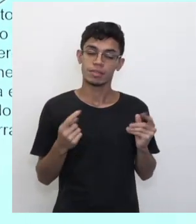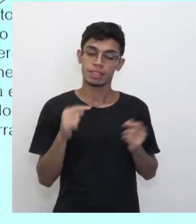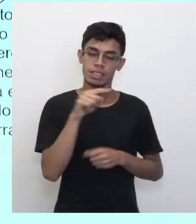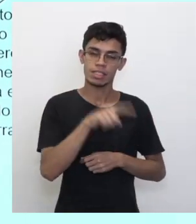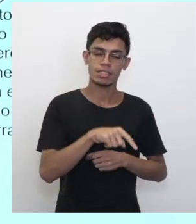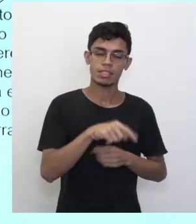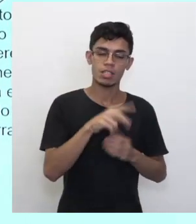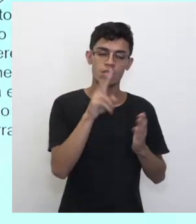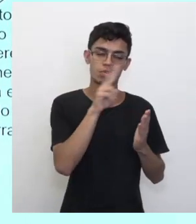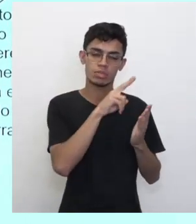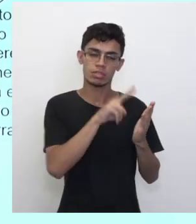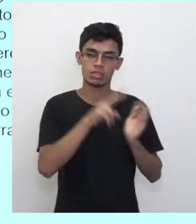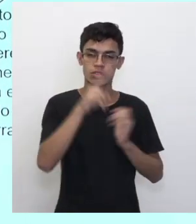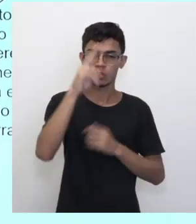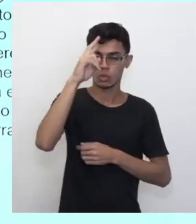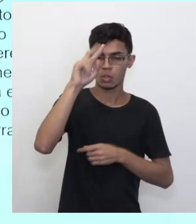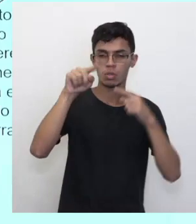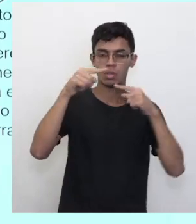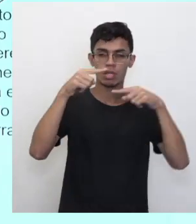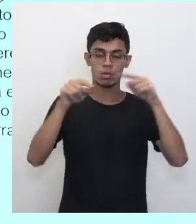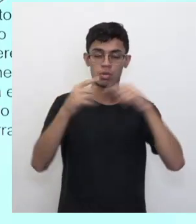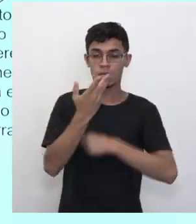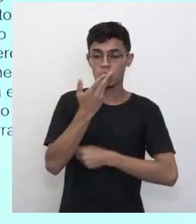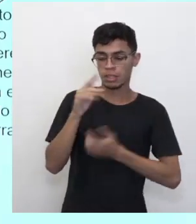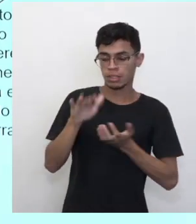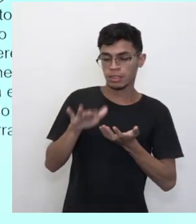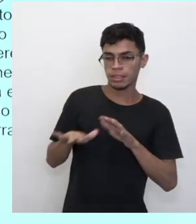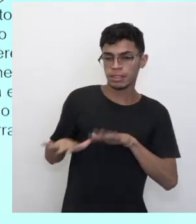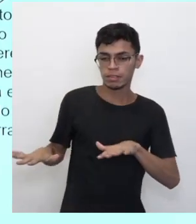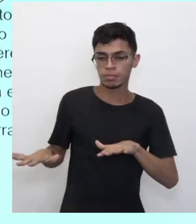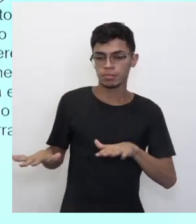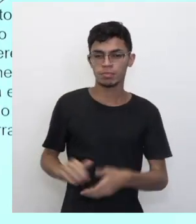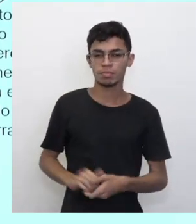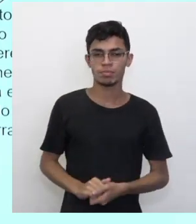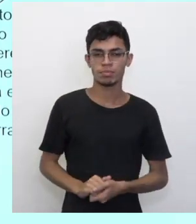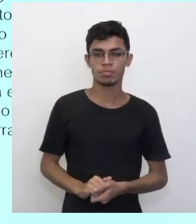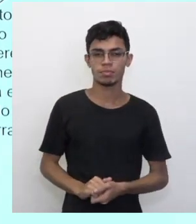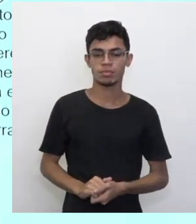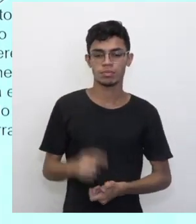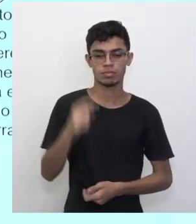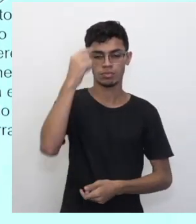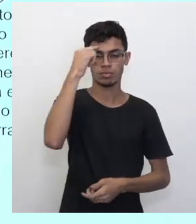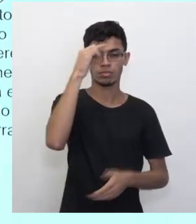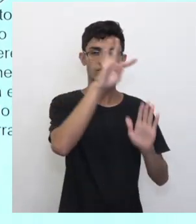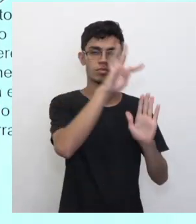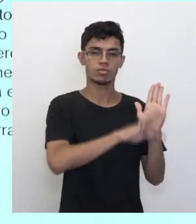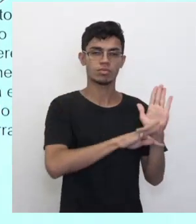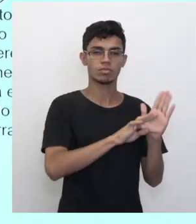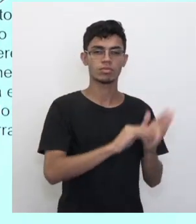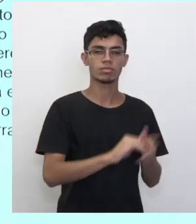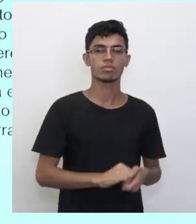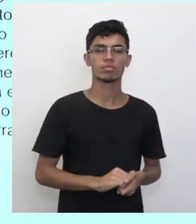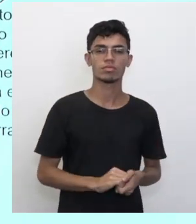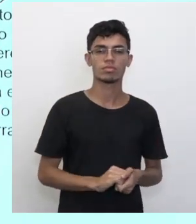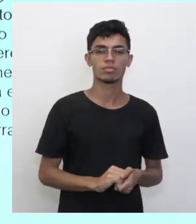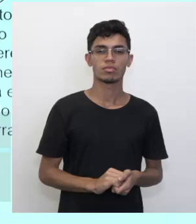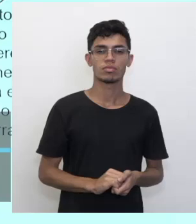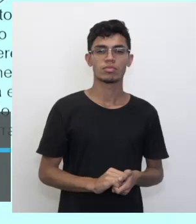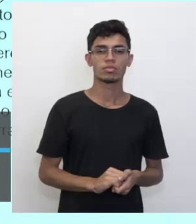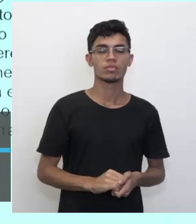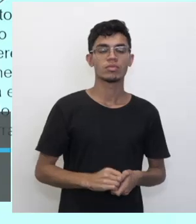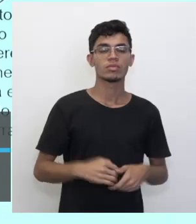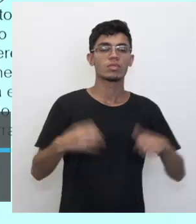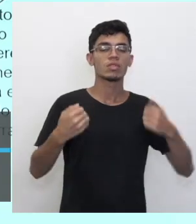de fada, uma canção infantil, uma música infantil, talvez chame a isso. Pensa no texto. Gente, tudo que nós temos que